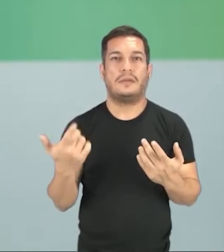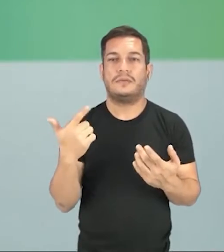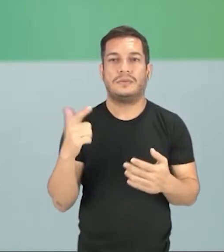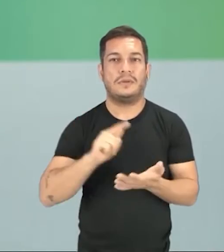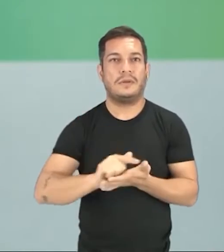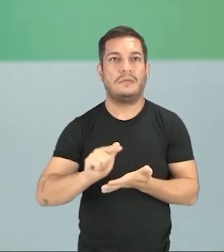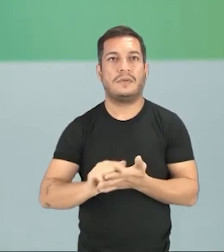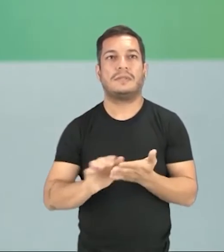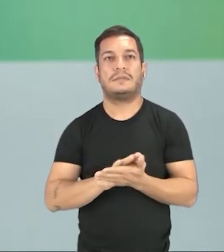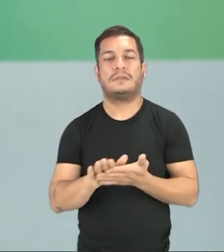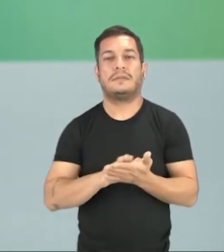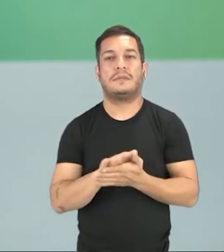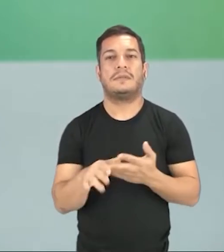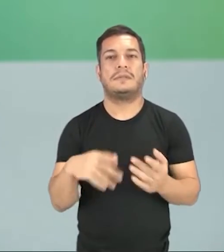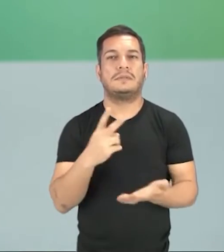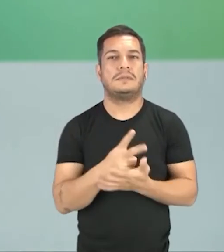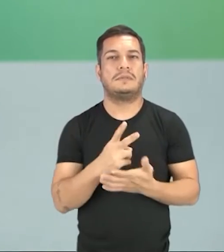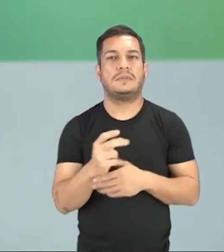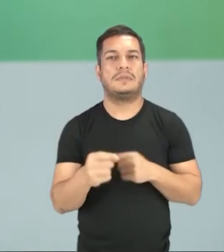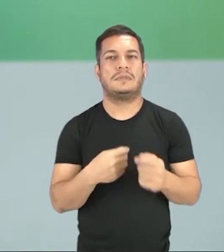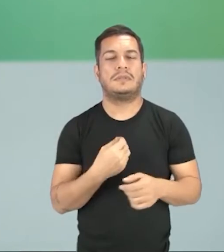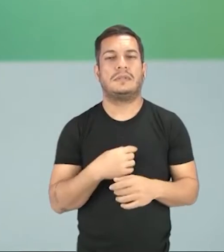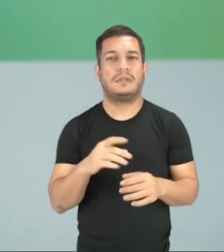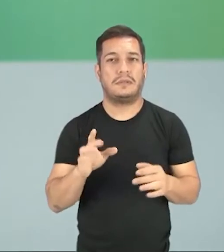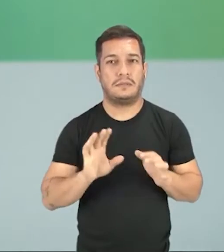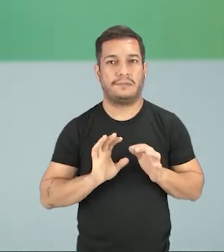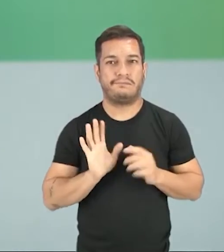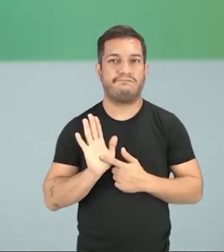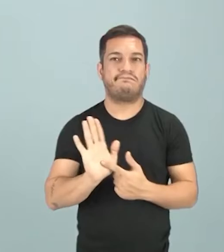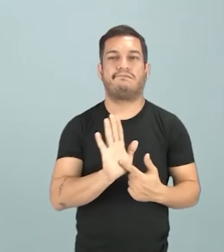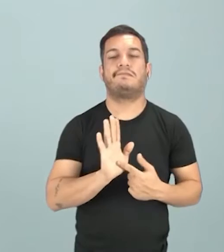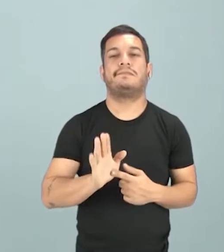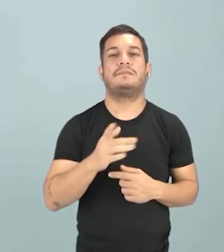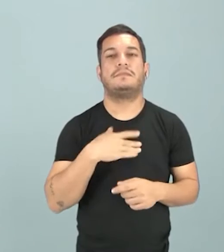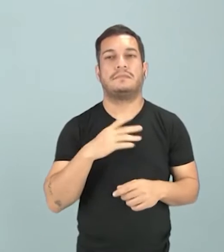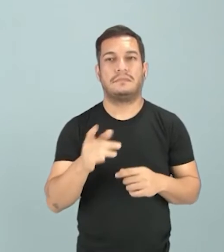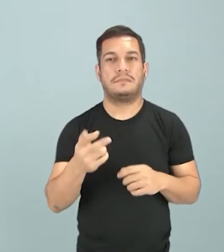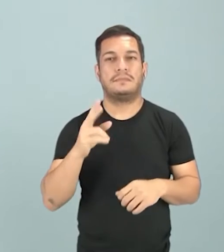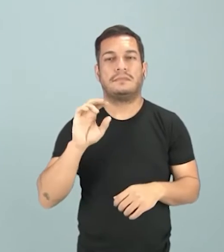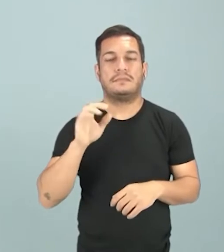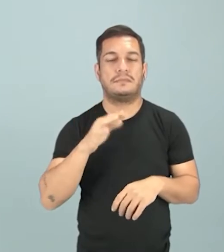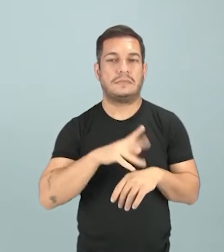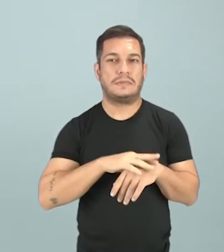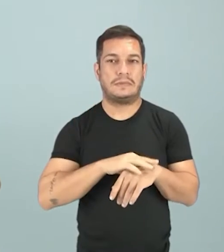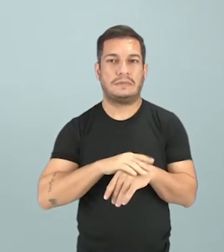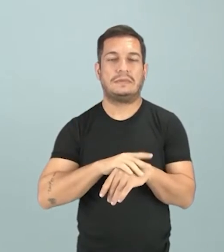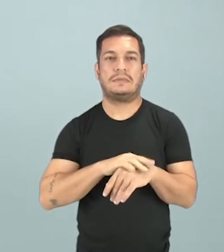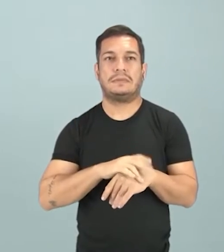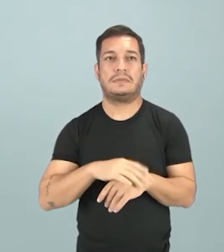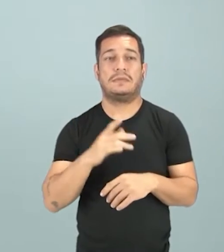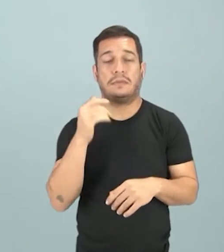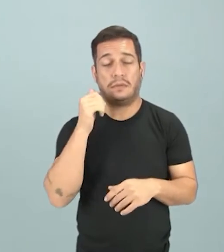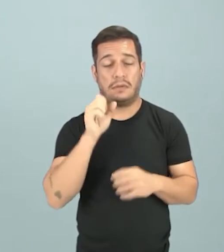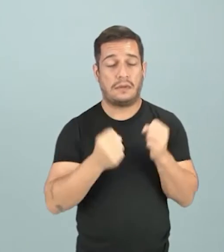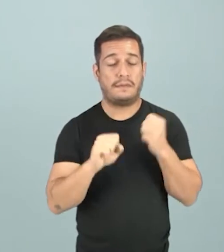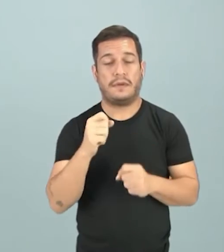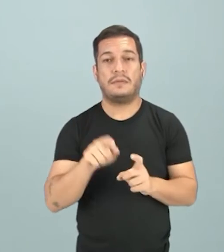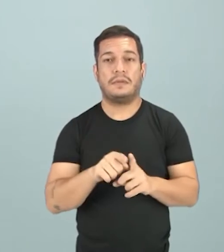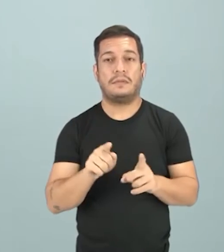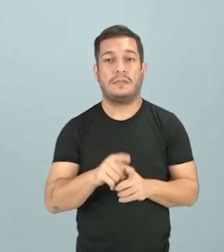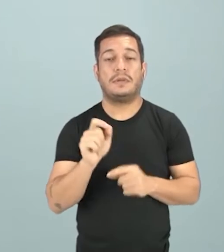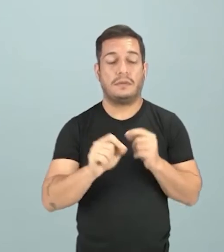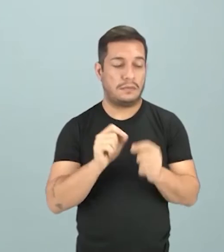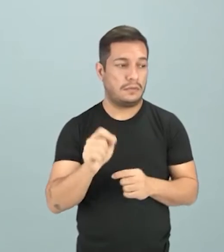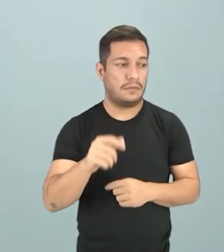estavam constantemente sujeitos à doença. E na fábrica, também para a mulher, era uma disciplina rígida.